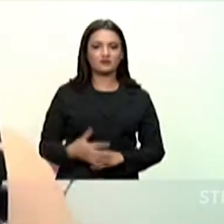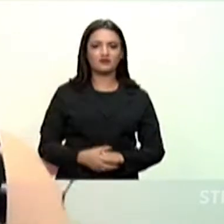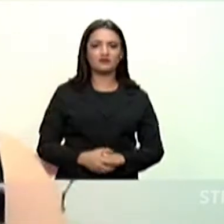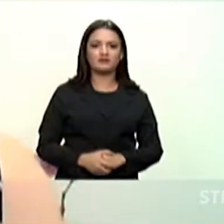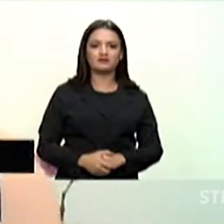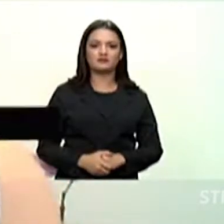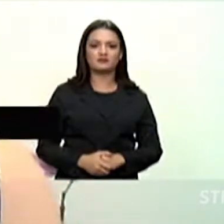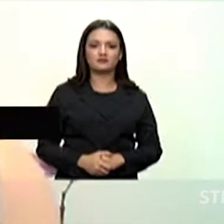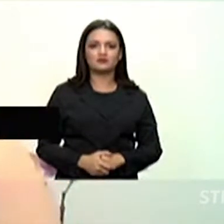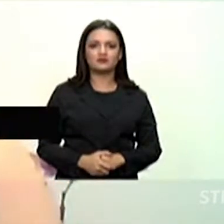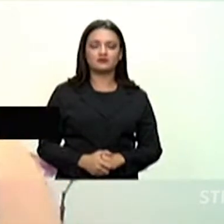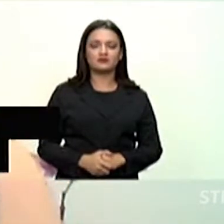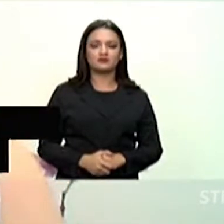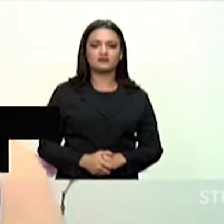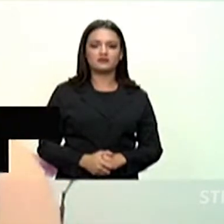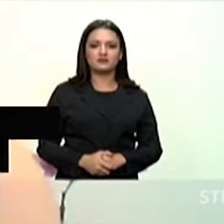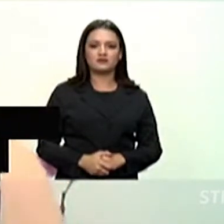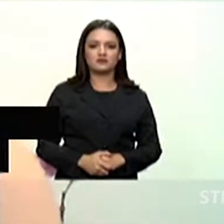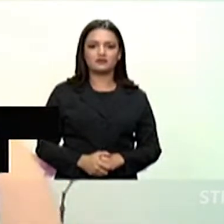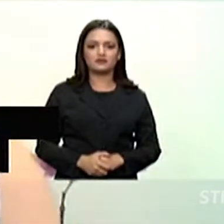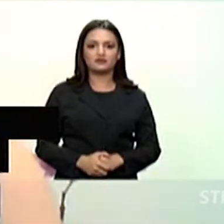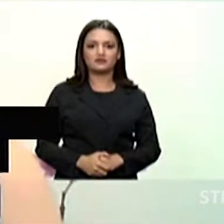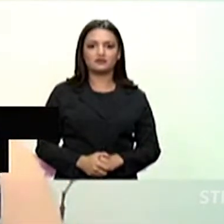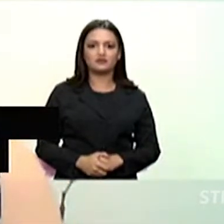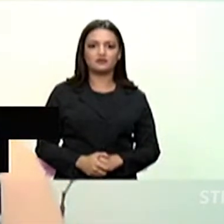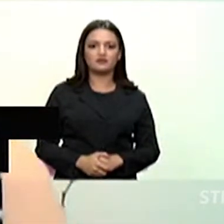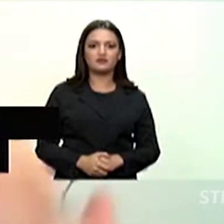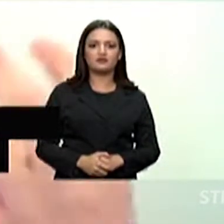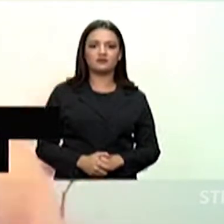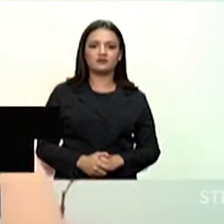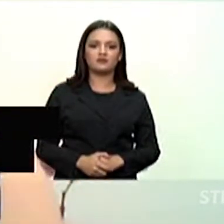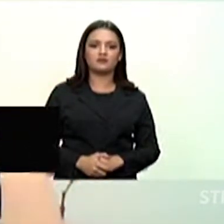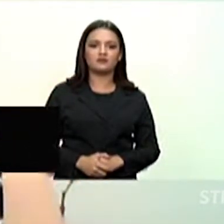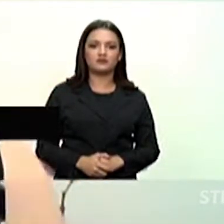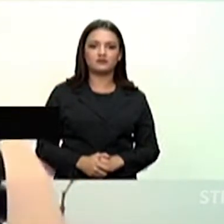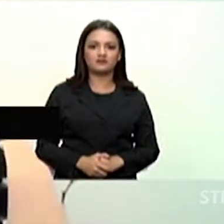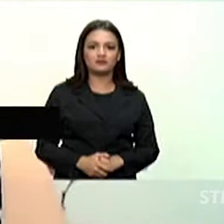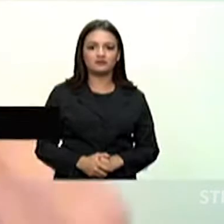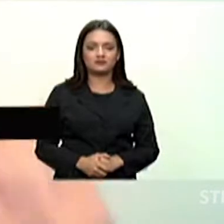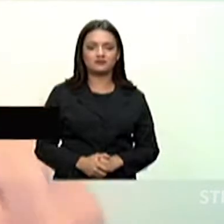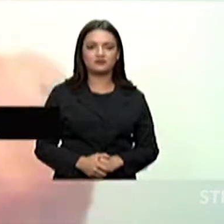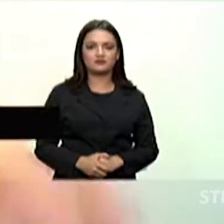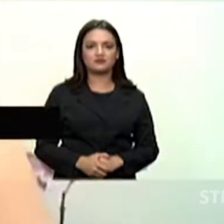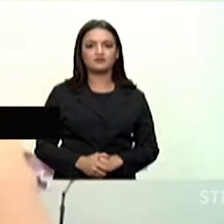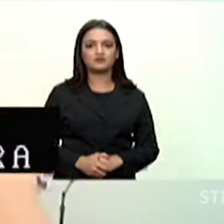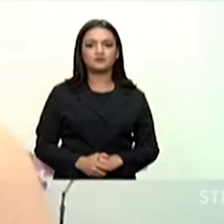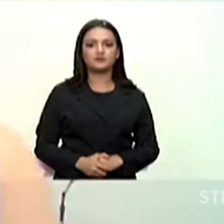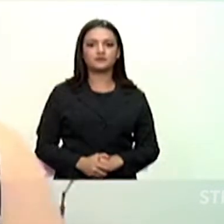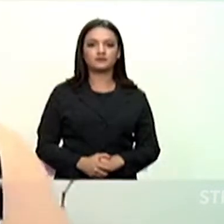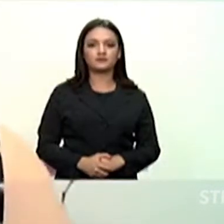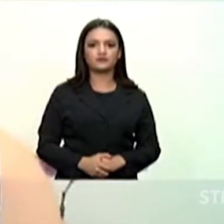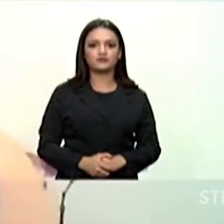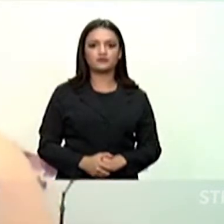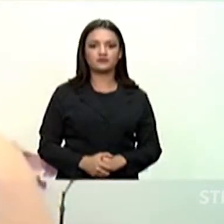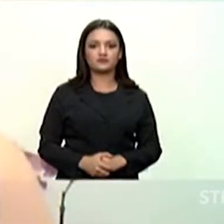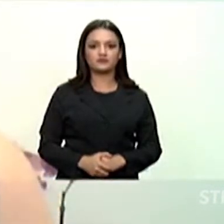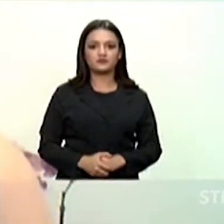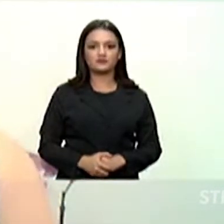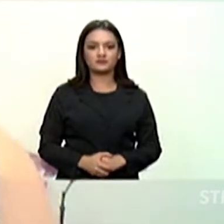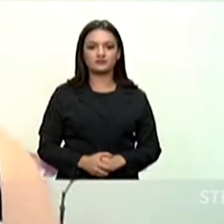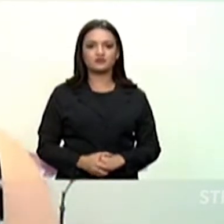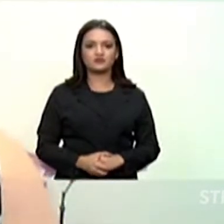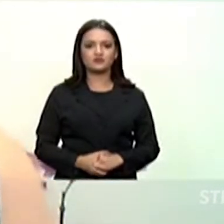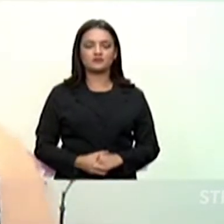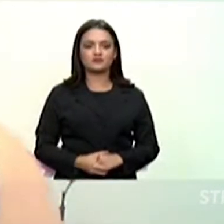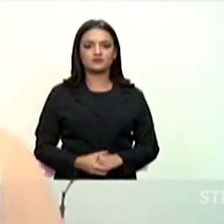com cabelos cacheados, curtos, castanhos, olhos também castanhos. Uso óculos redondos de maturidade amadeirada, sou obtido uma blusa preta com